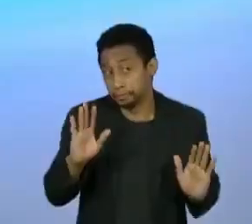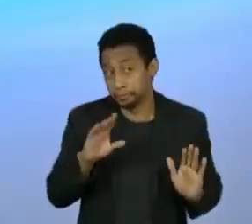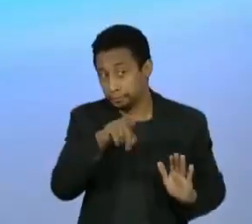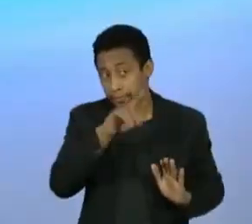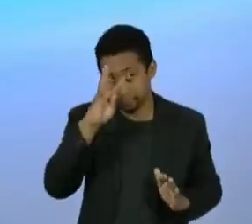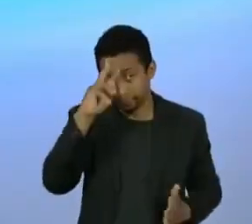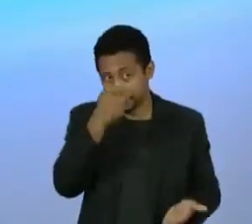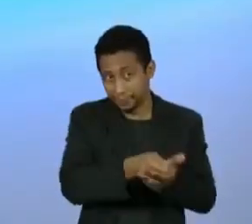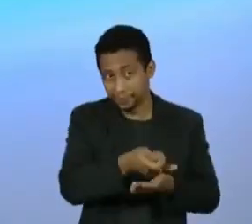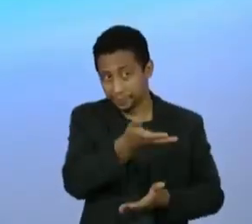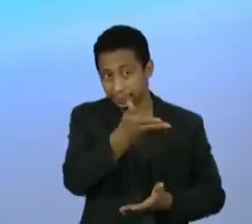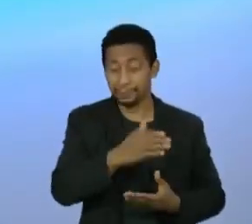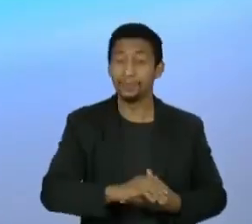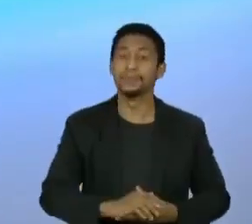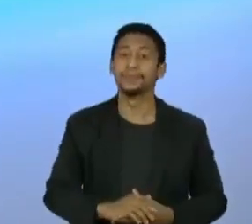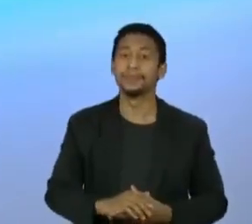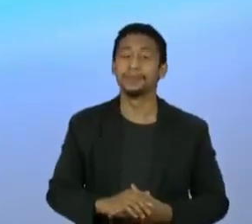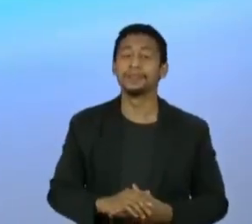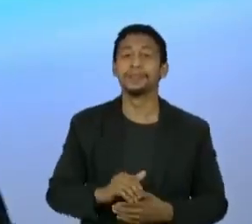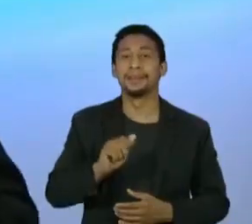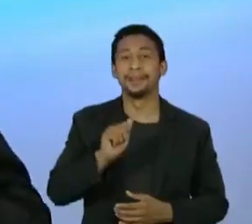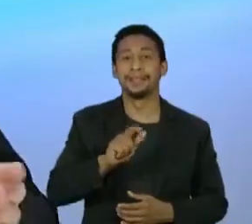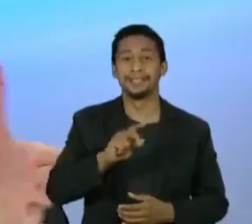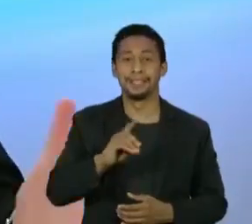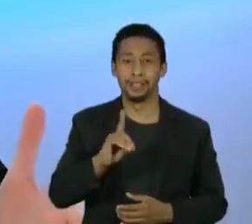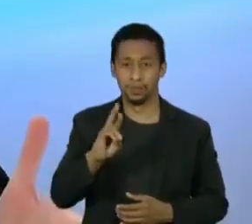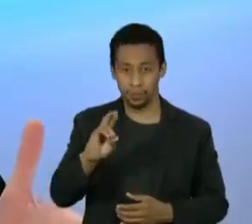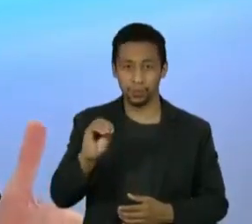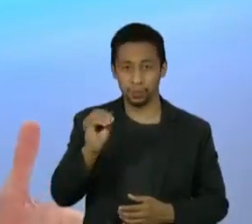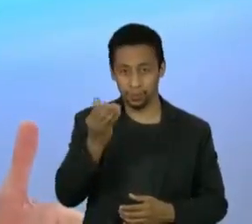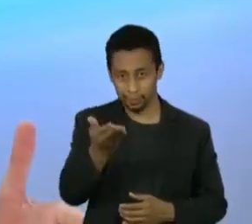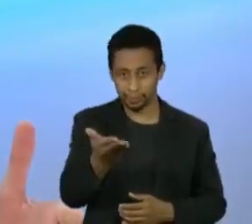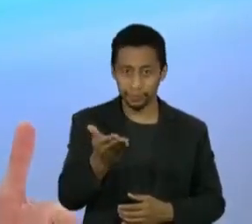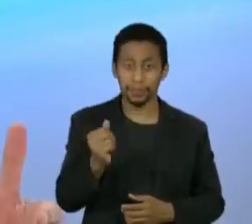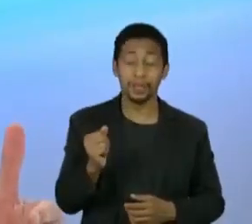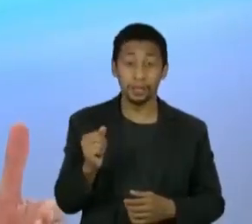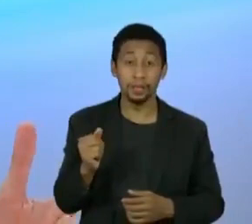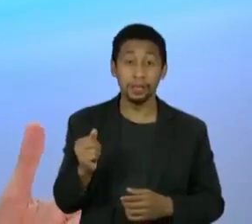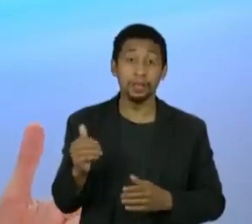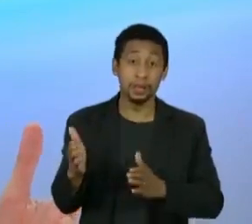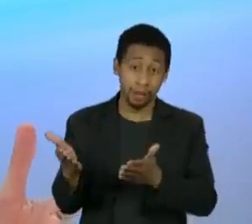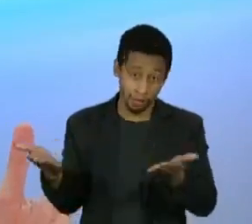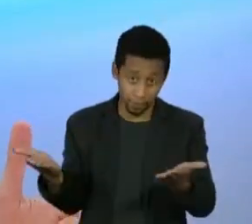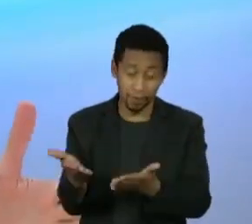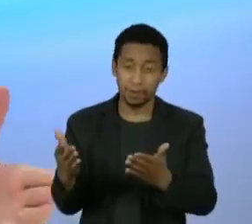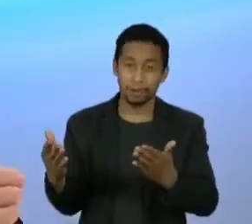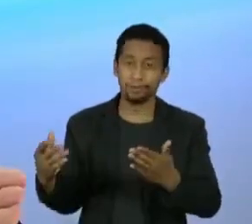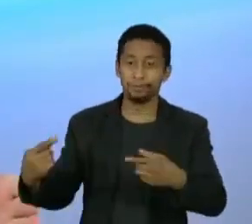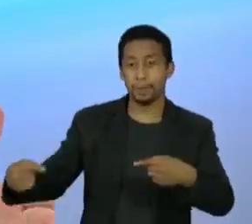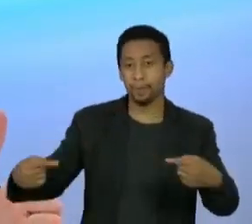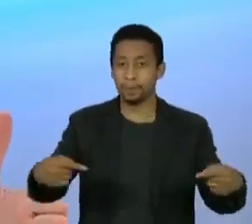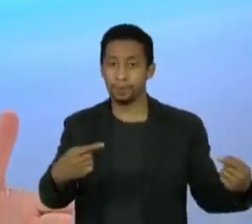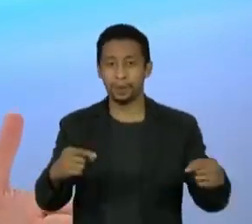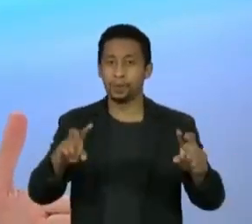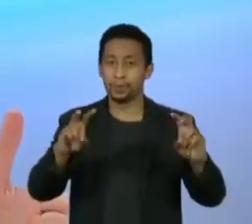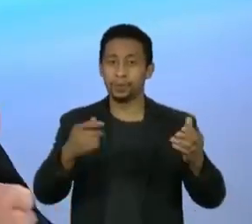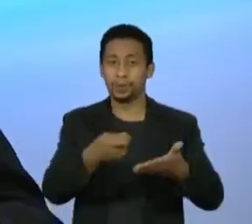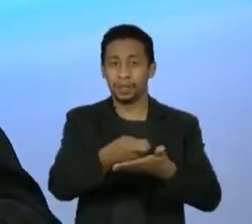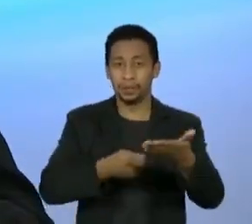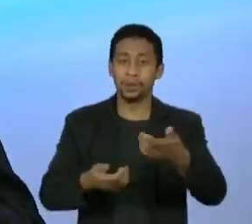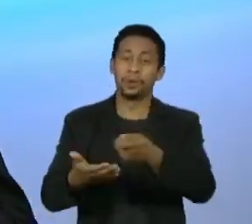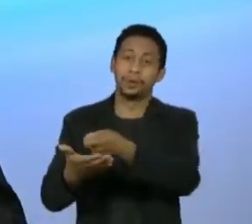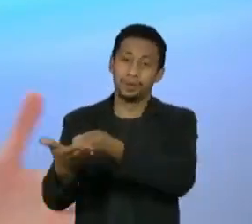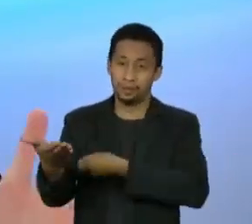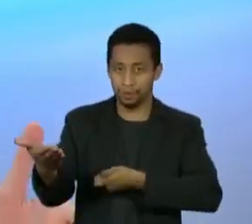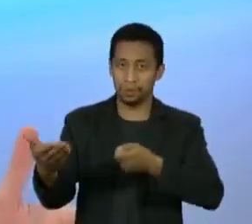Vou com o senador Alessandro. O que está acontecendo agora nessa discussão sobre o relatório é resultado também de um